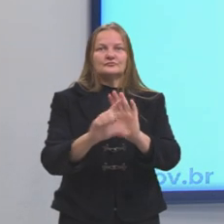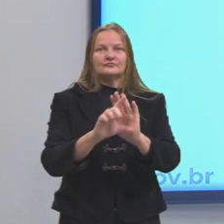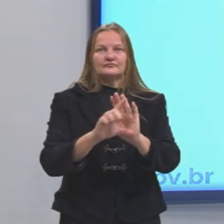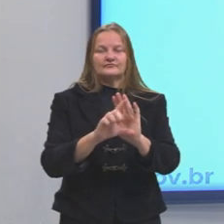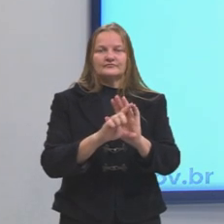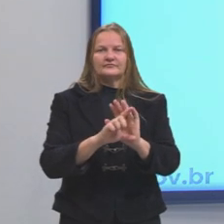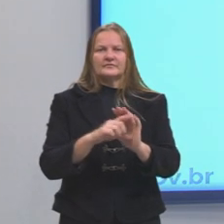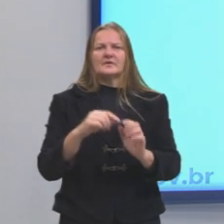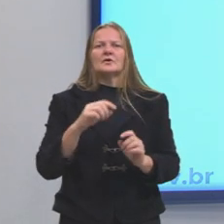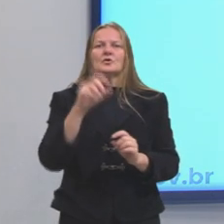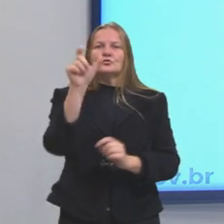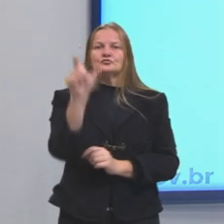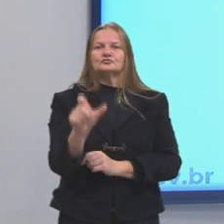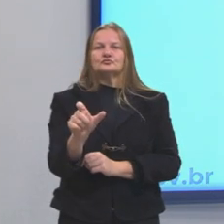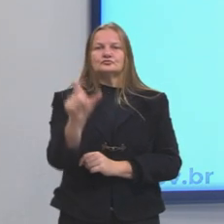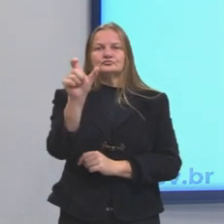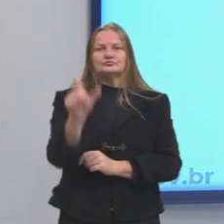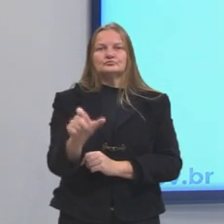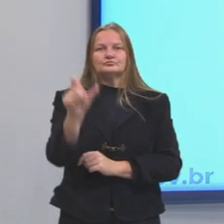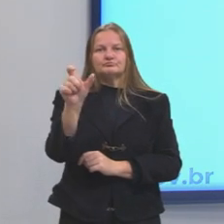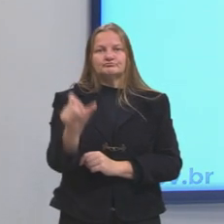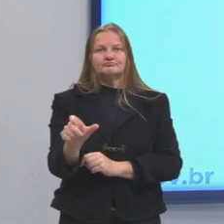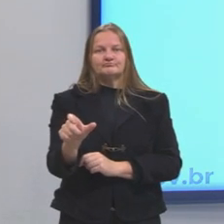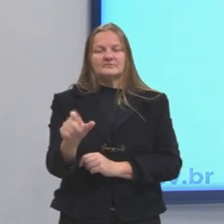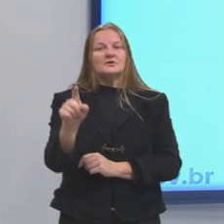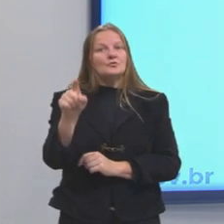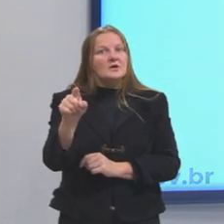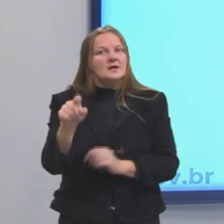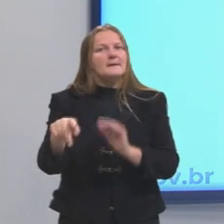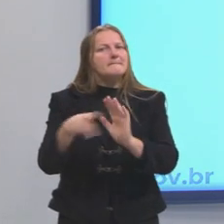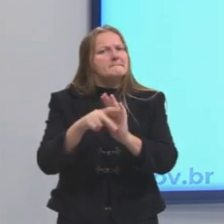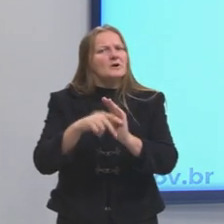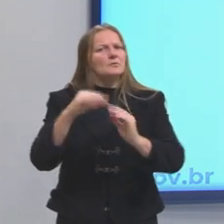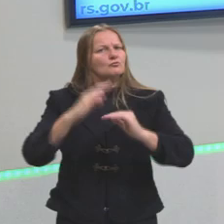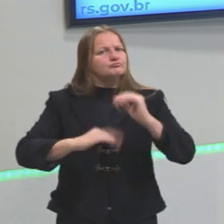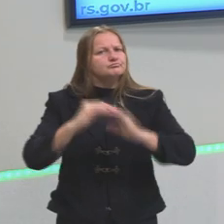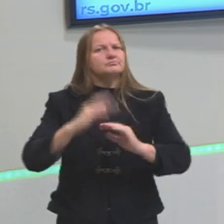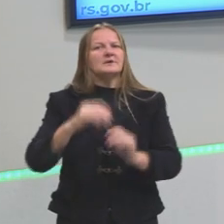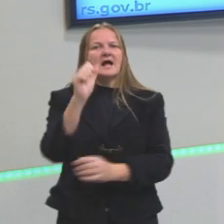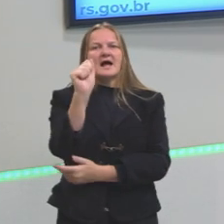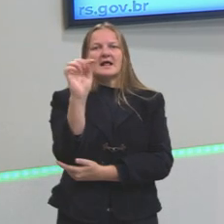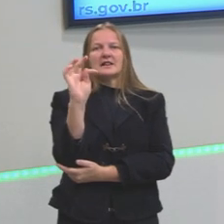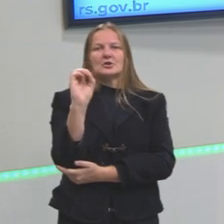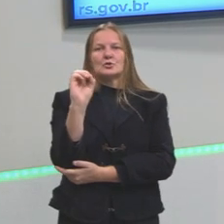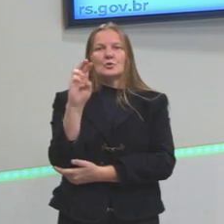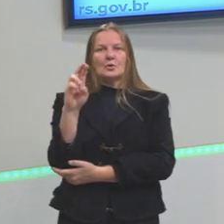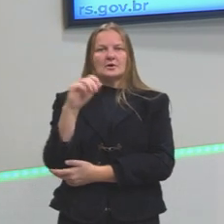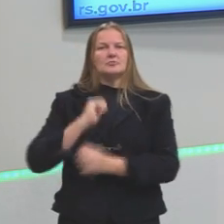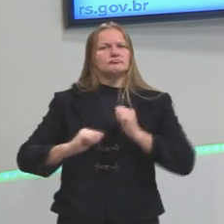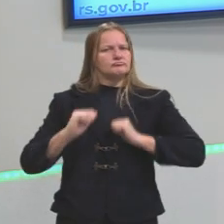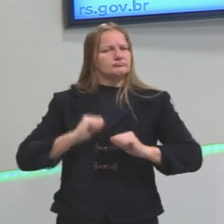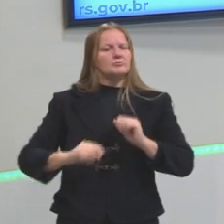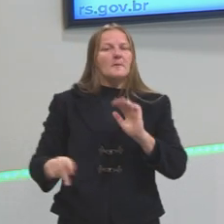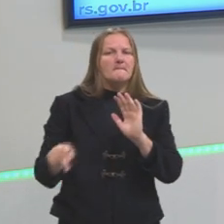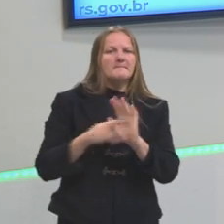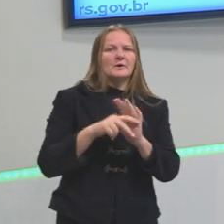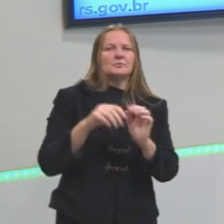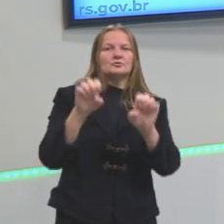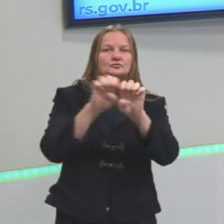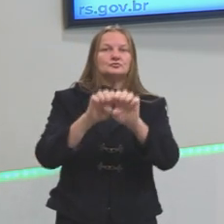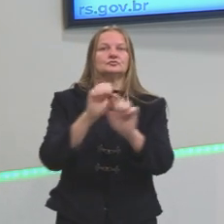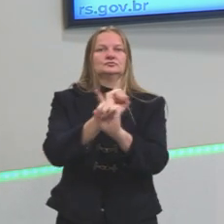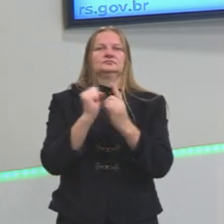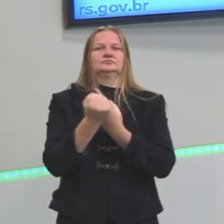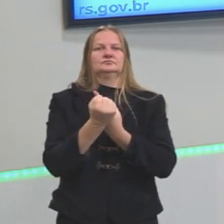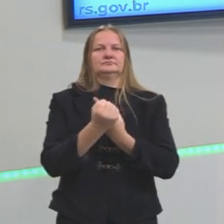O sujeito como ator dessa estrutura social. Bom, aí ele faz várias categorias.